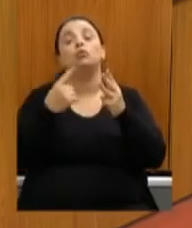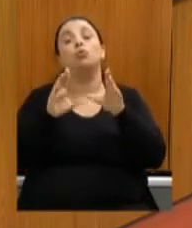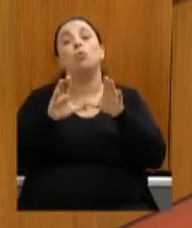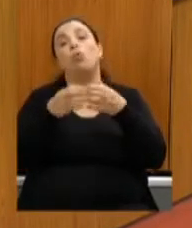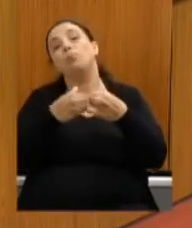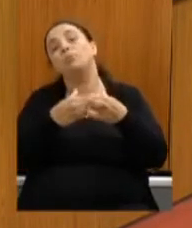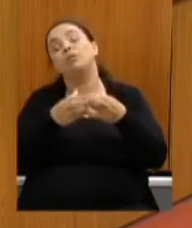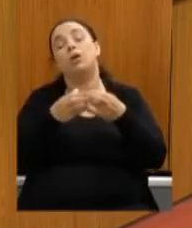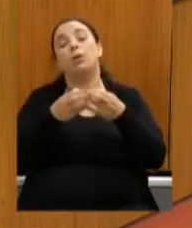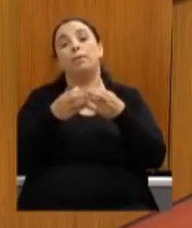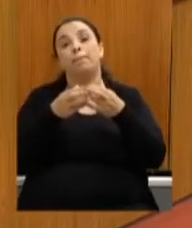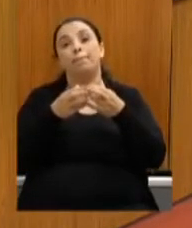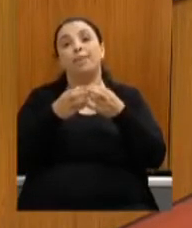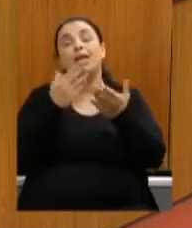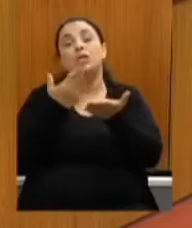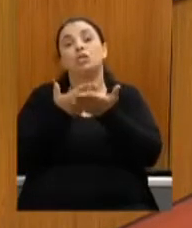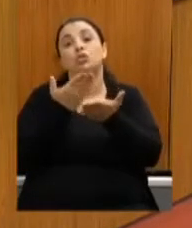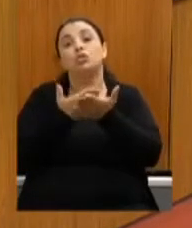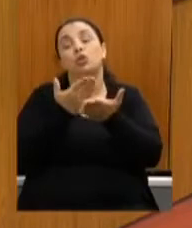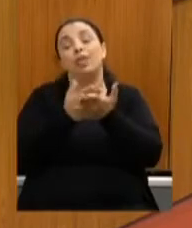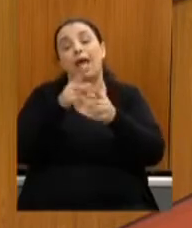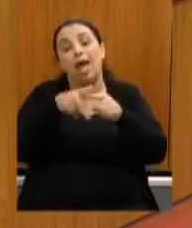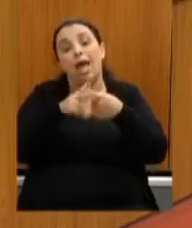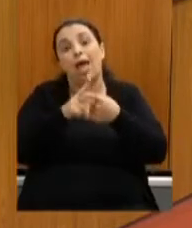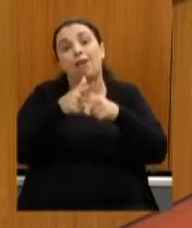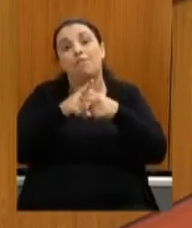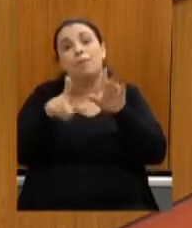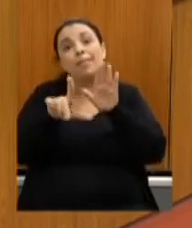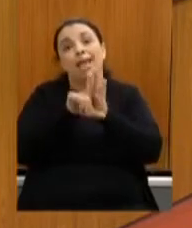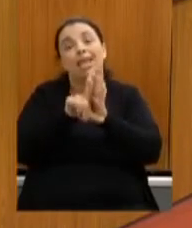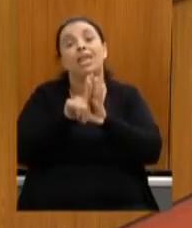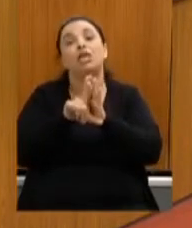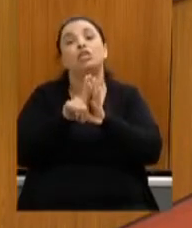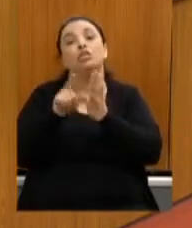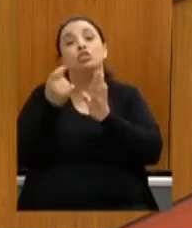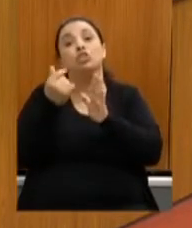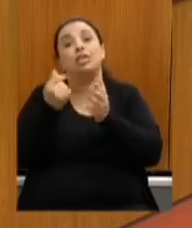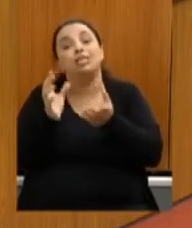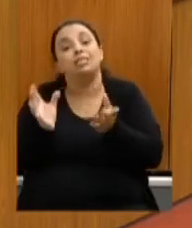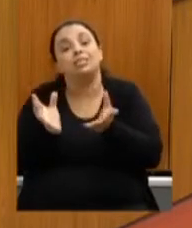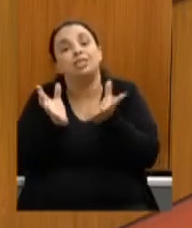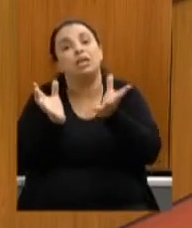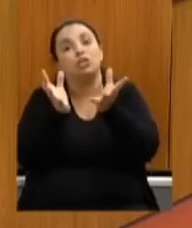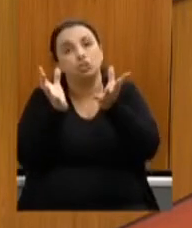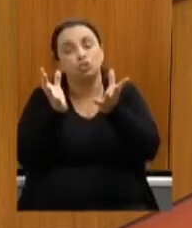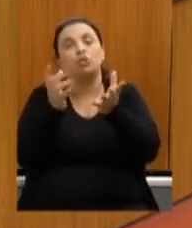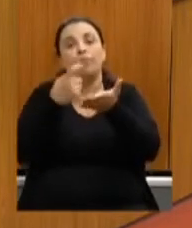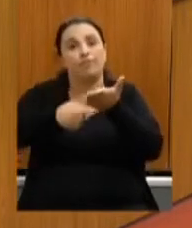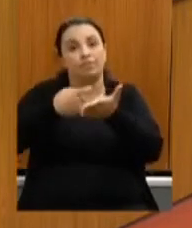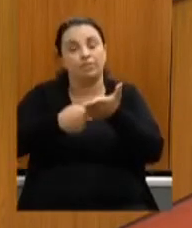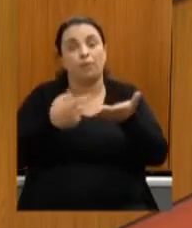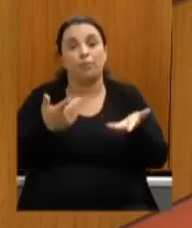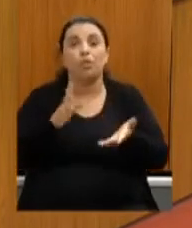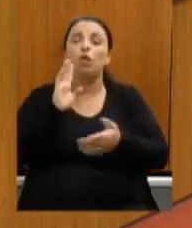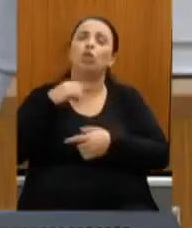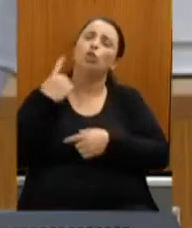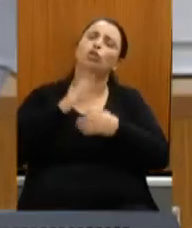de incentivo o que a Secult já fez nós já aprovamos as alterações no CONSEC